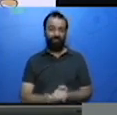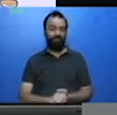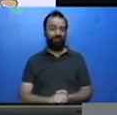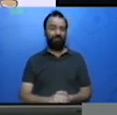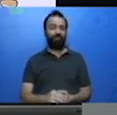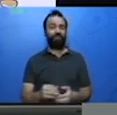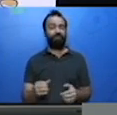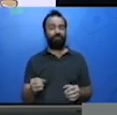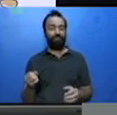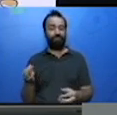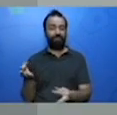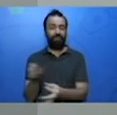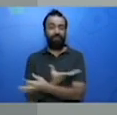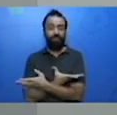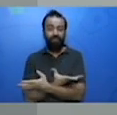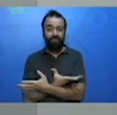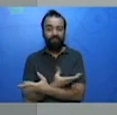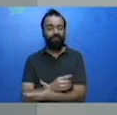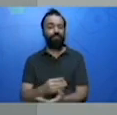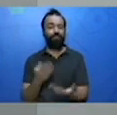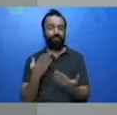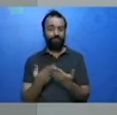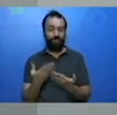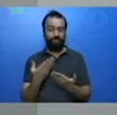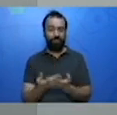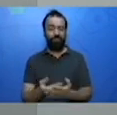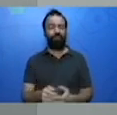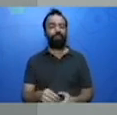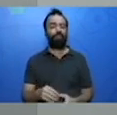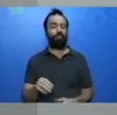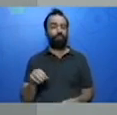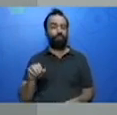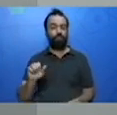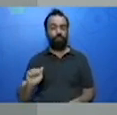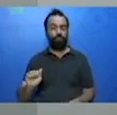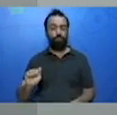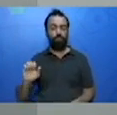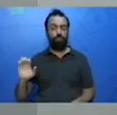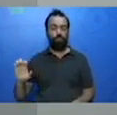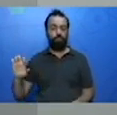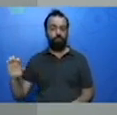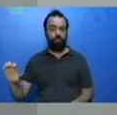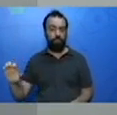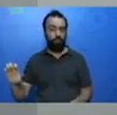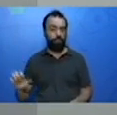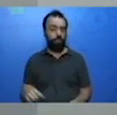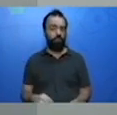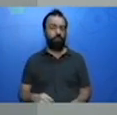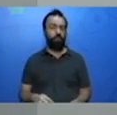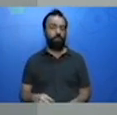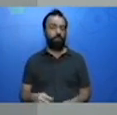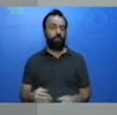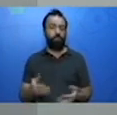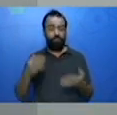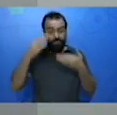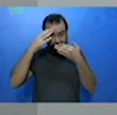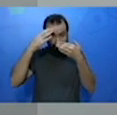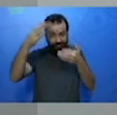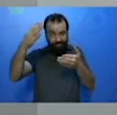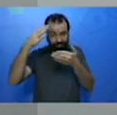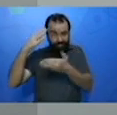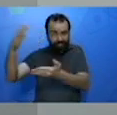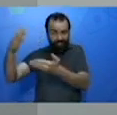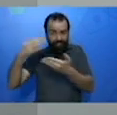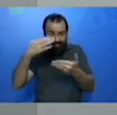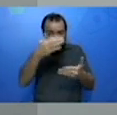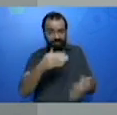Chegamos ao final de mais uma aula do Atendimento Educacional Especializado. Gostaríamos de agradecer a parceria